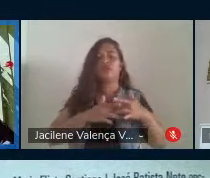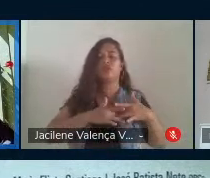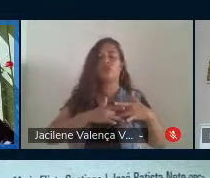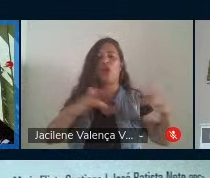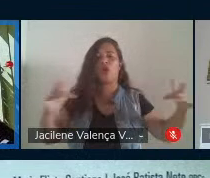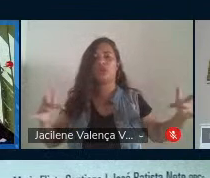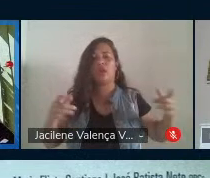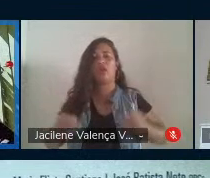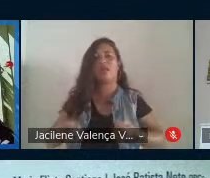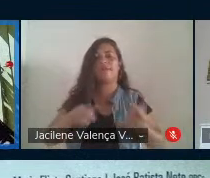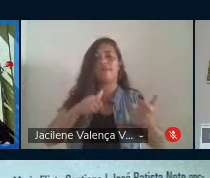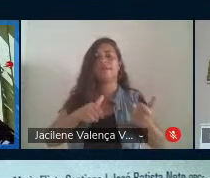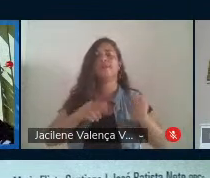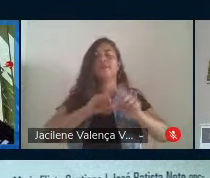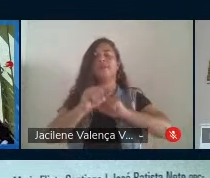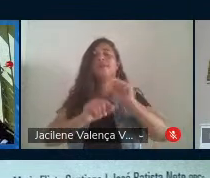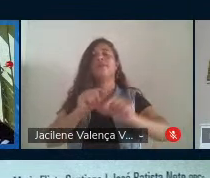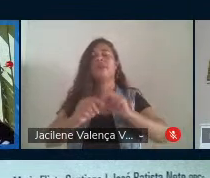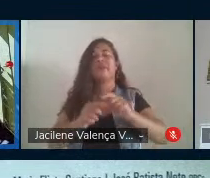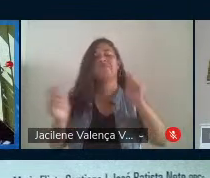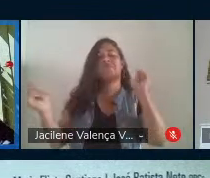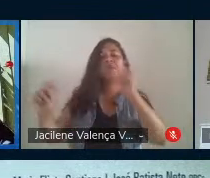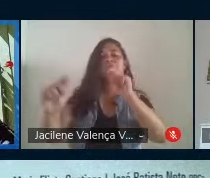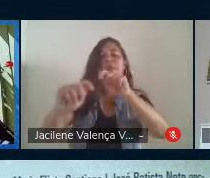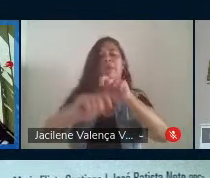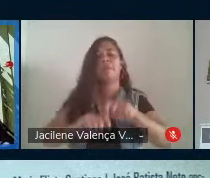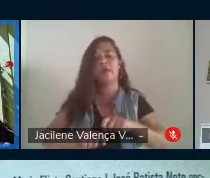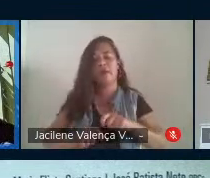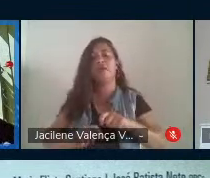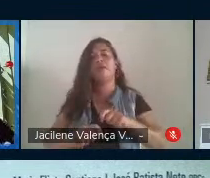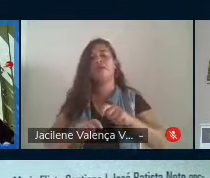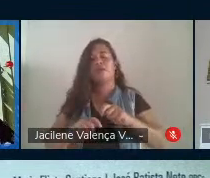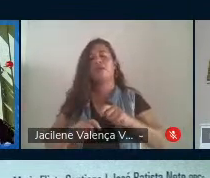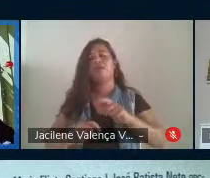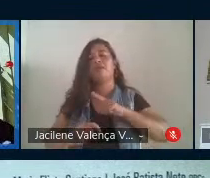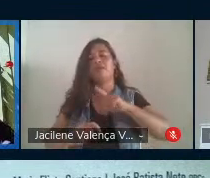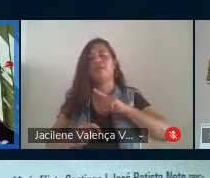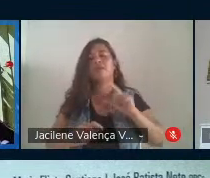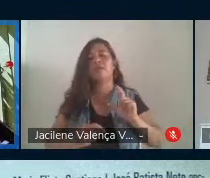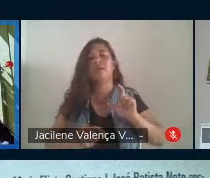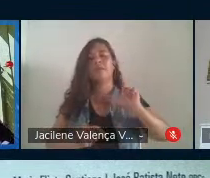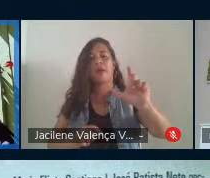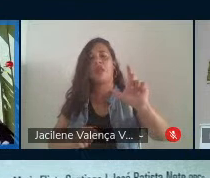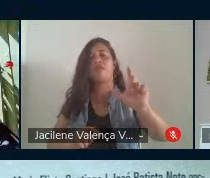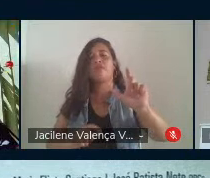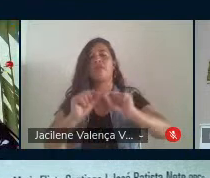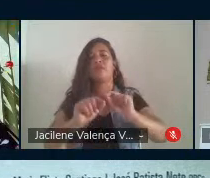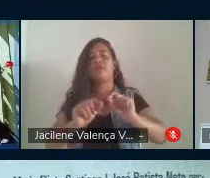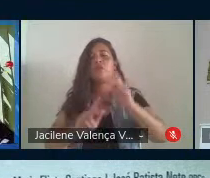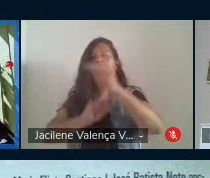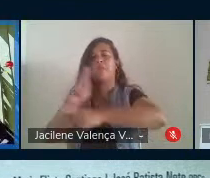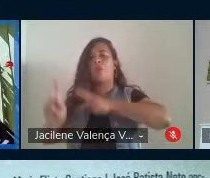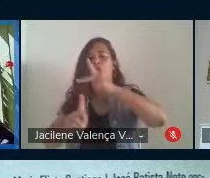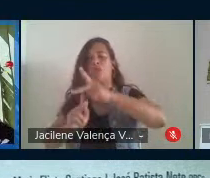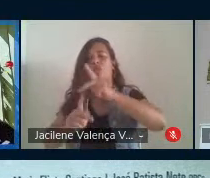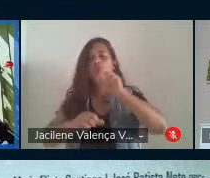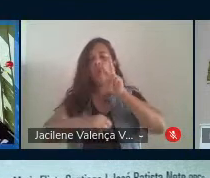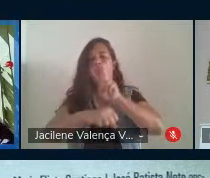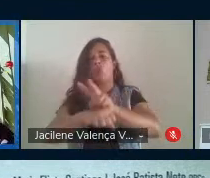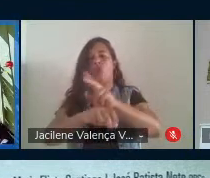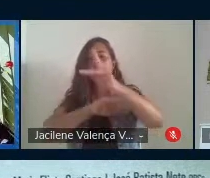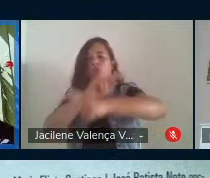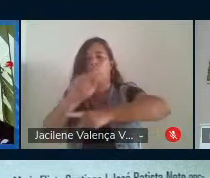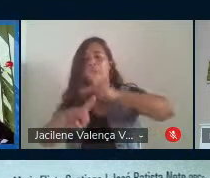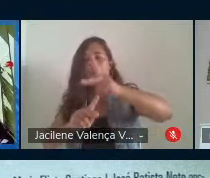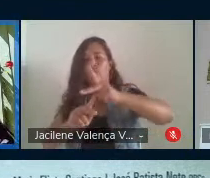anunciadores de novas possibilidades com o lema O Povo Cuidando do Povo. Mas, agora,